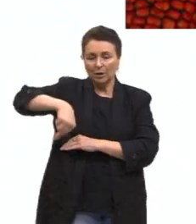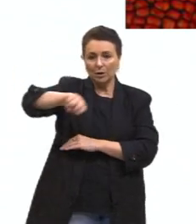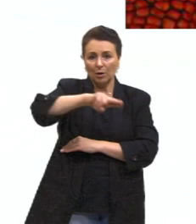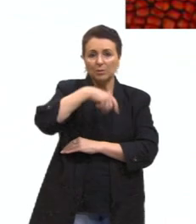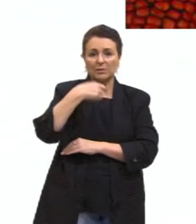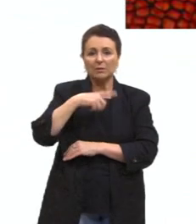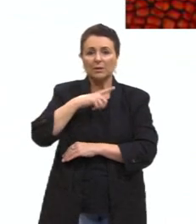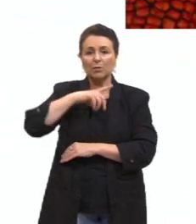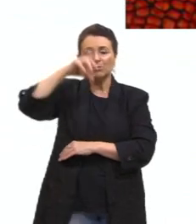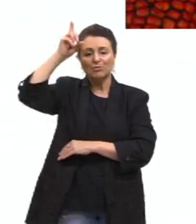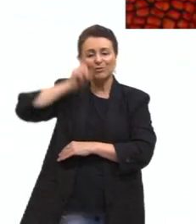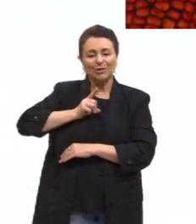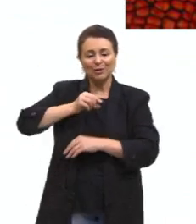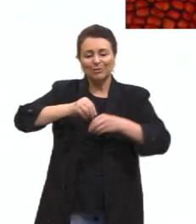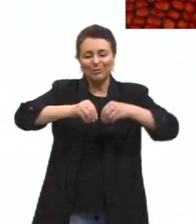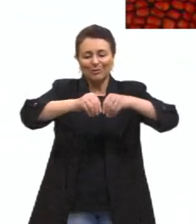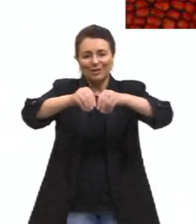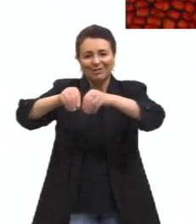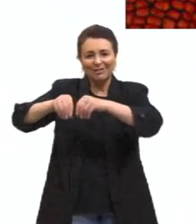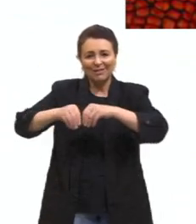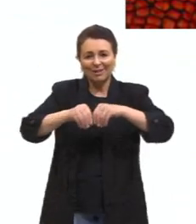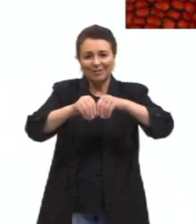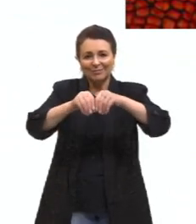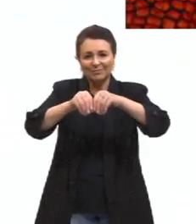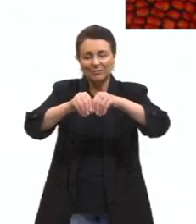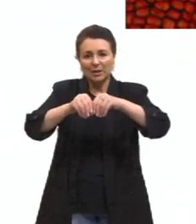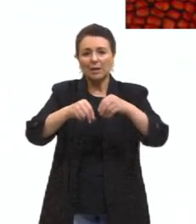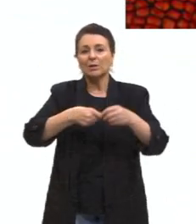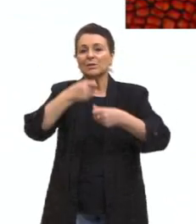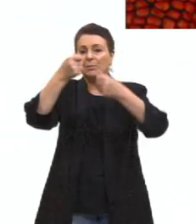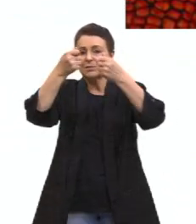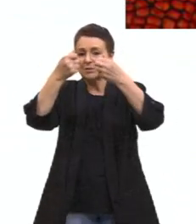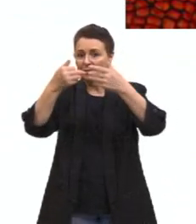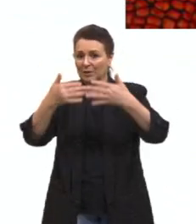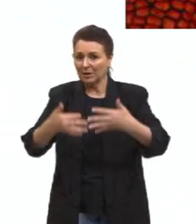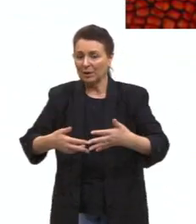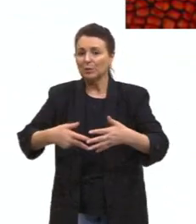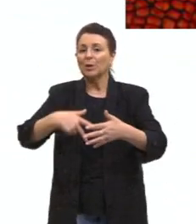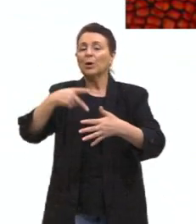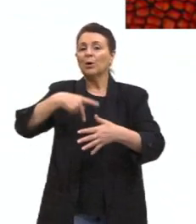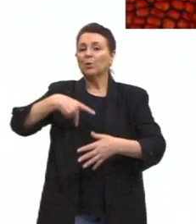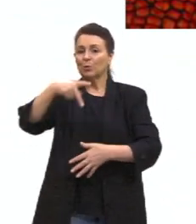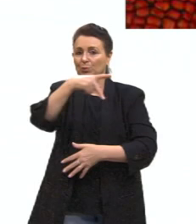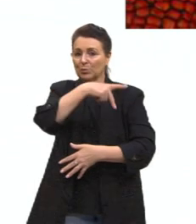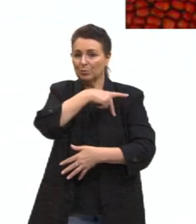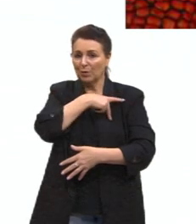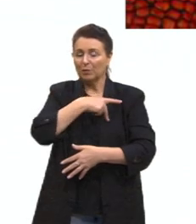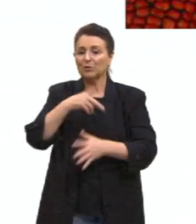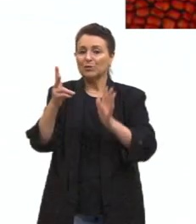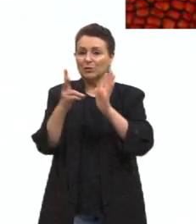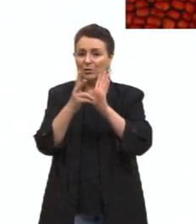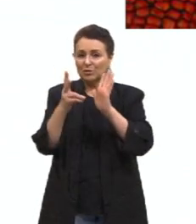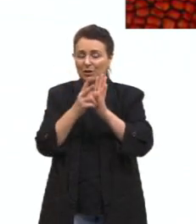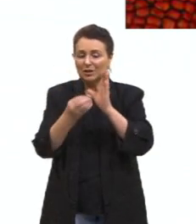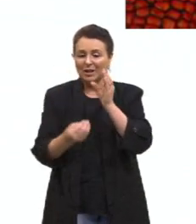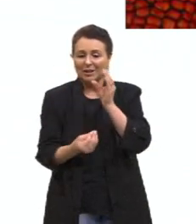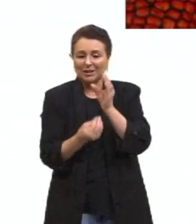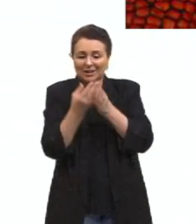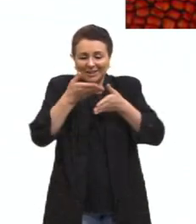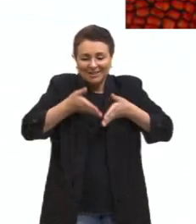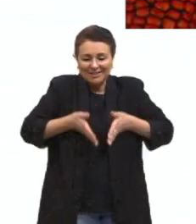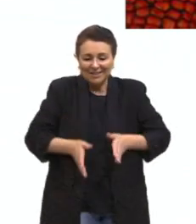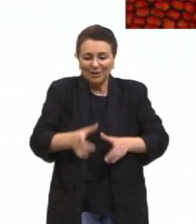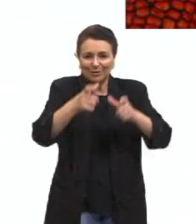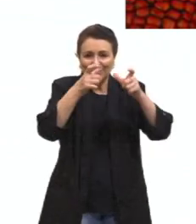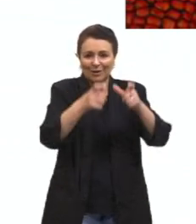também ter o direito à terra. E aqui a gente está falando também dos povos indígenas, dos povos originários, que eles defendem essa